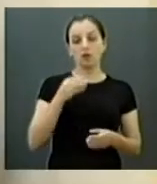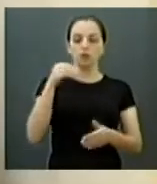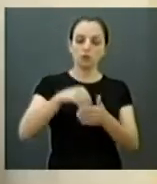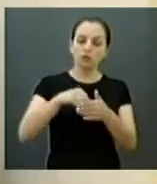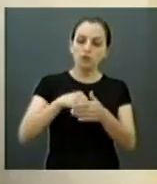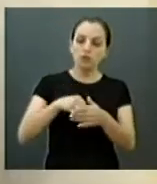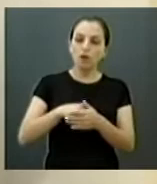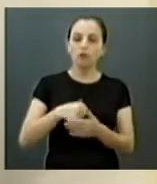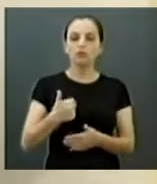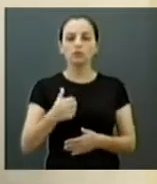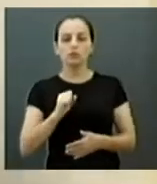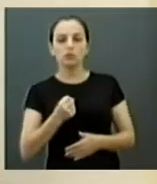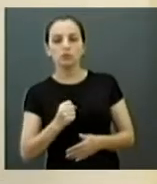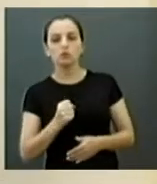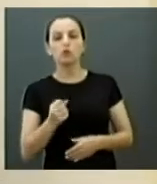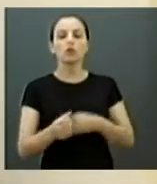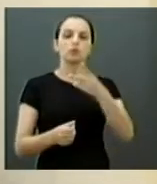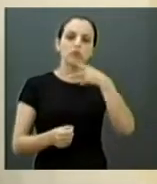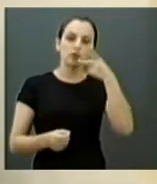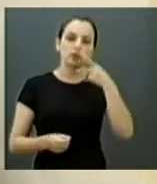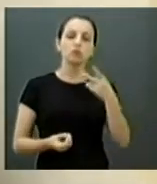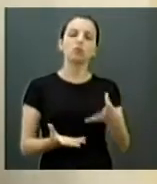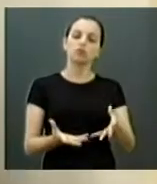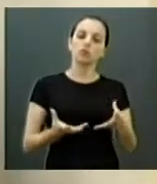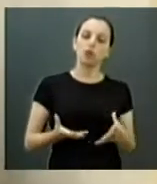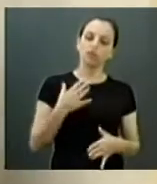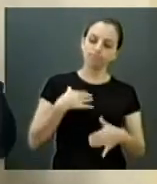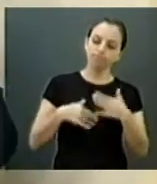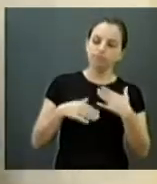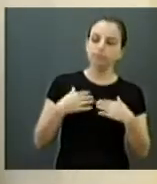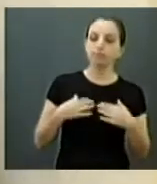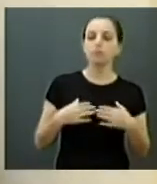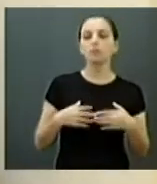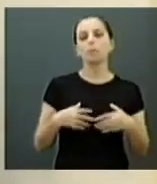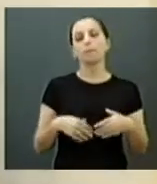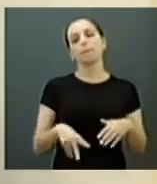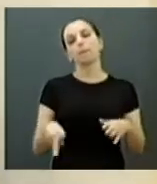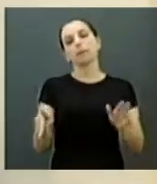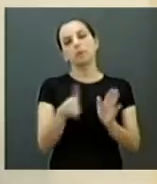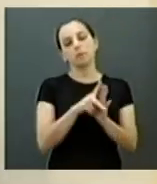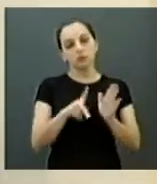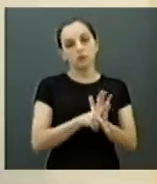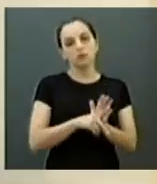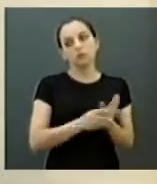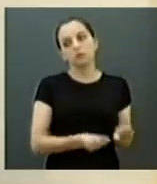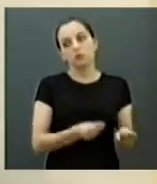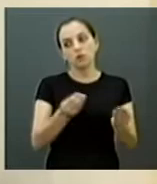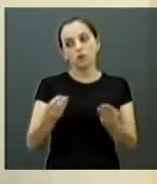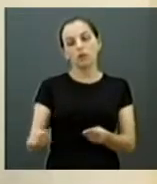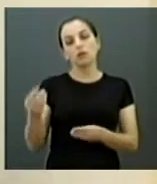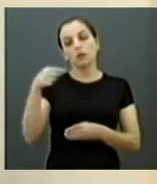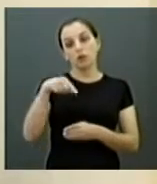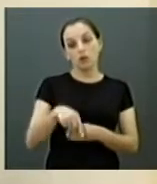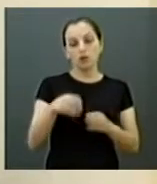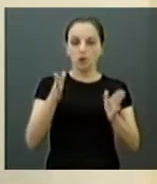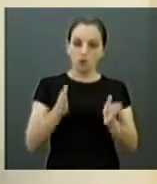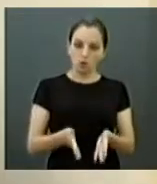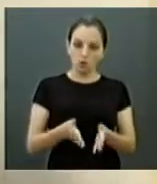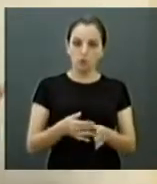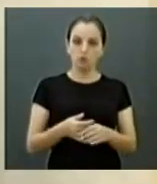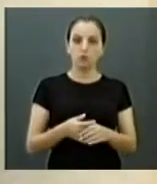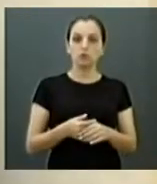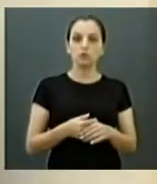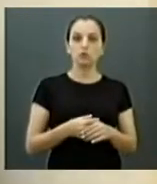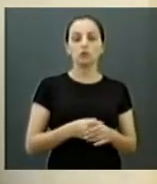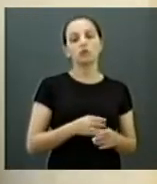Então, eu quero com tranquilidade, que se esse projeto for colocado na casa hoje, não é eu que estou falando, é o